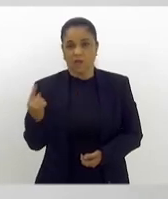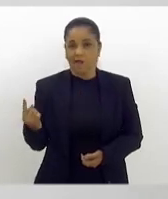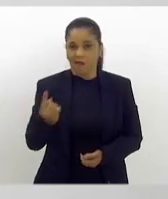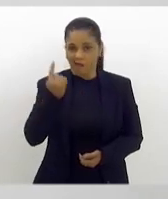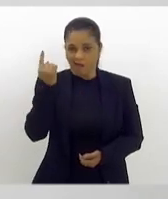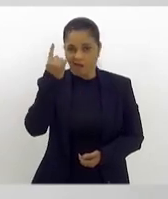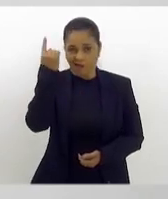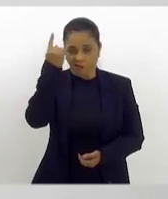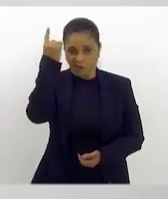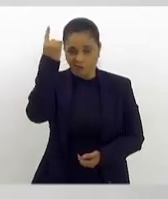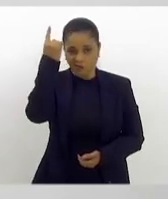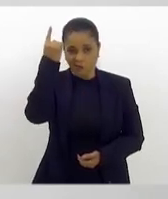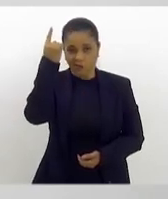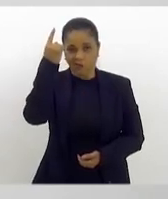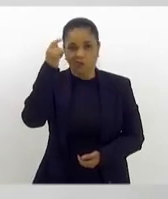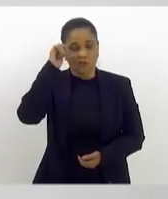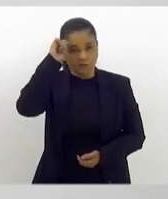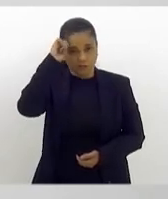bonito.